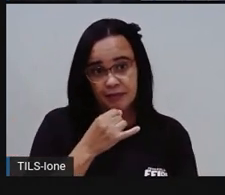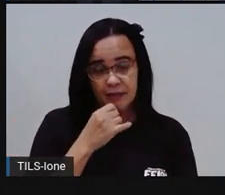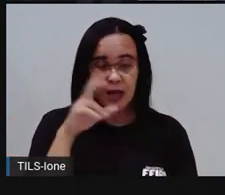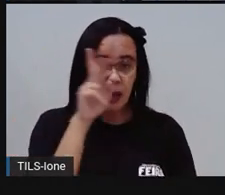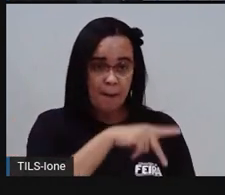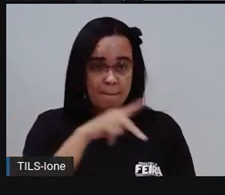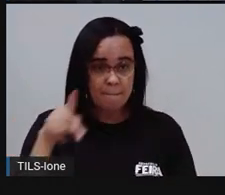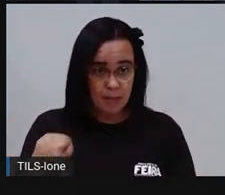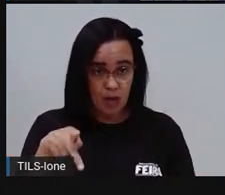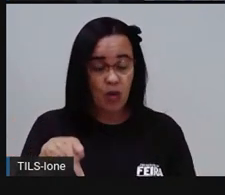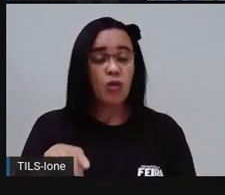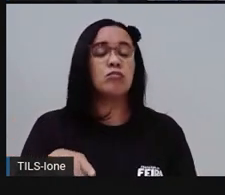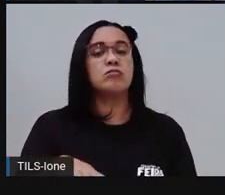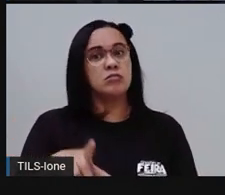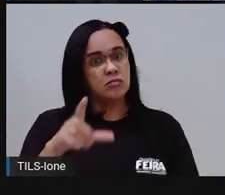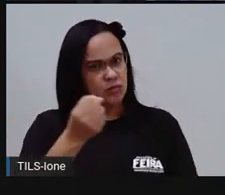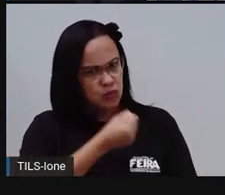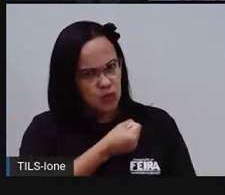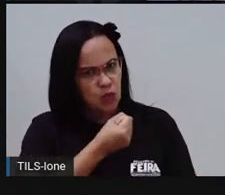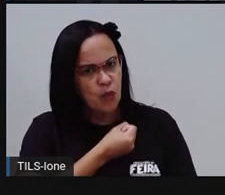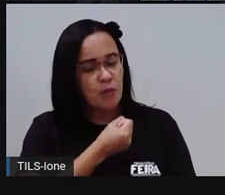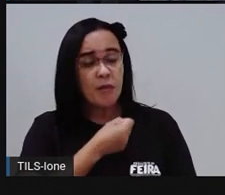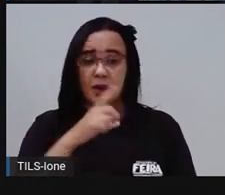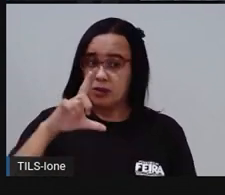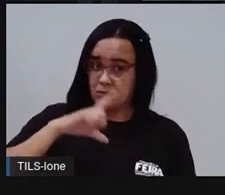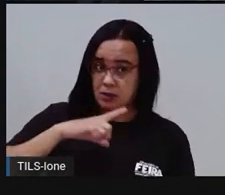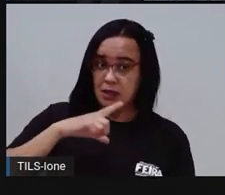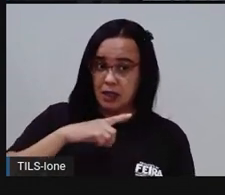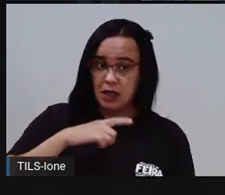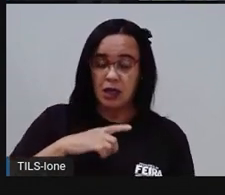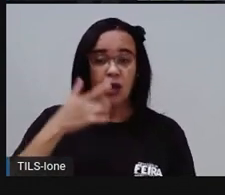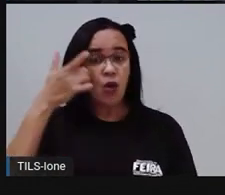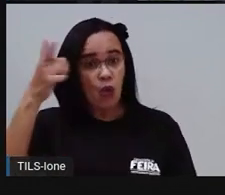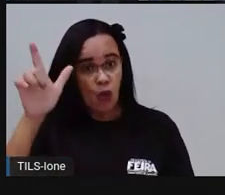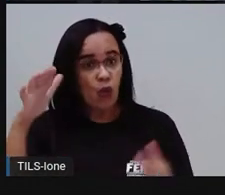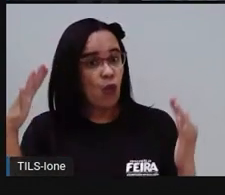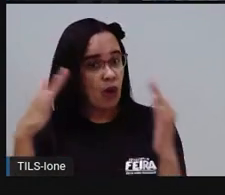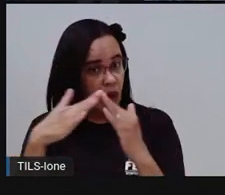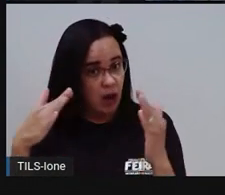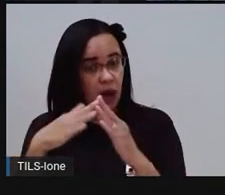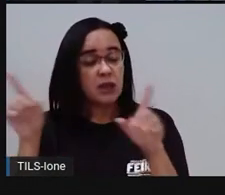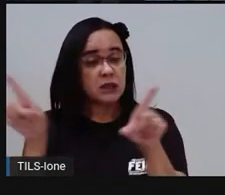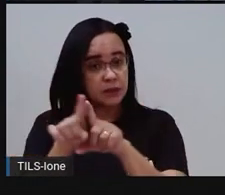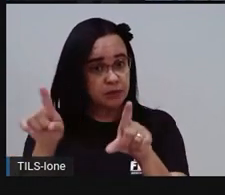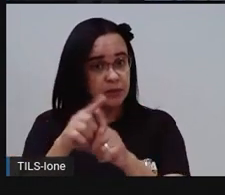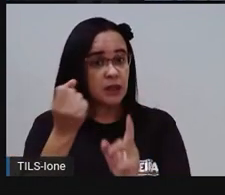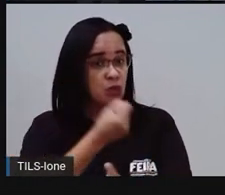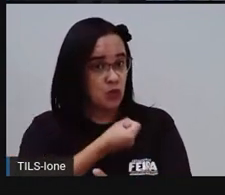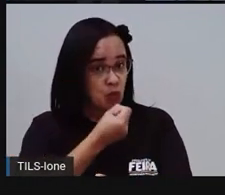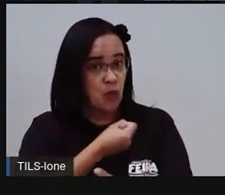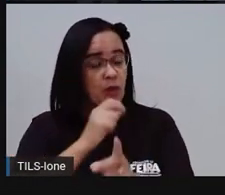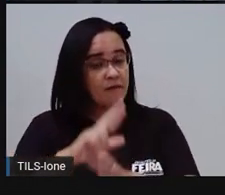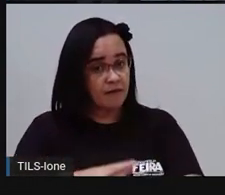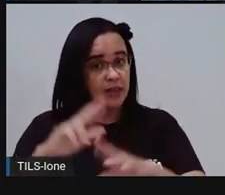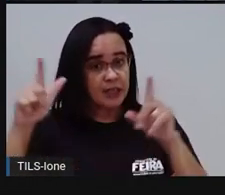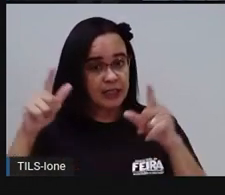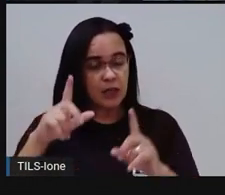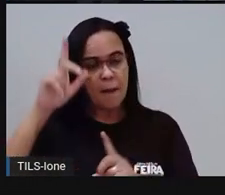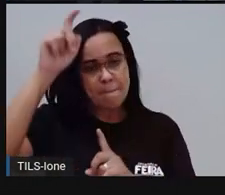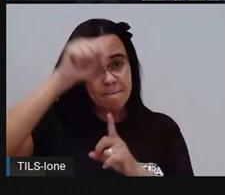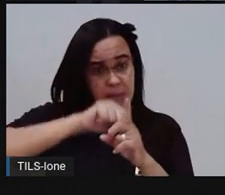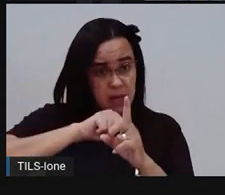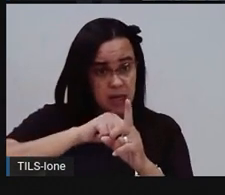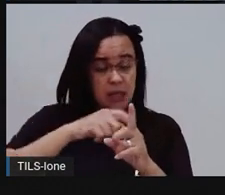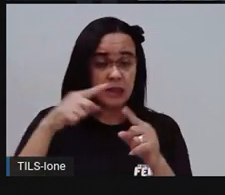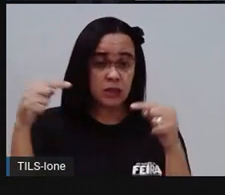número, né? A matrícula de outra casa vai ter outro número, tá certo? Então aqui vem o mês, ó, deixa eu sinalizar para vocês. O mês e o